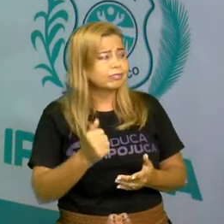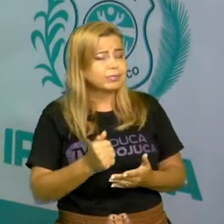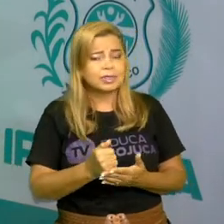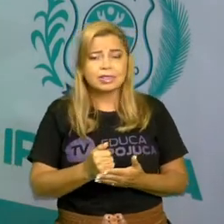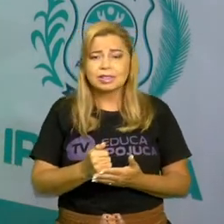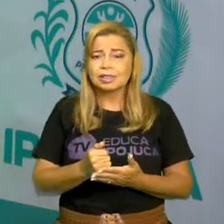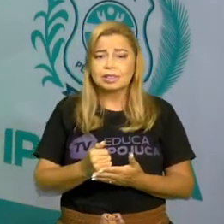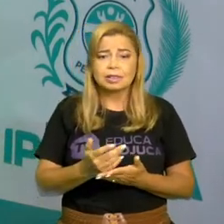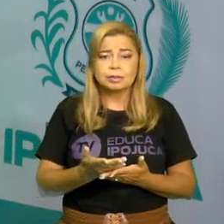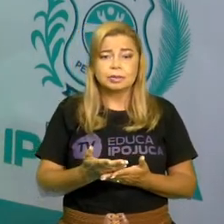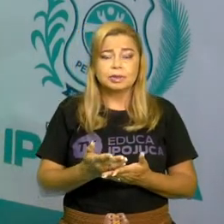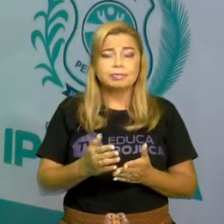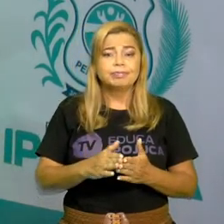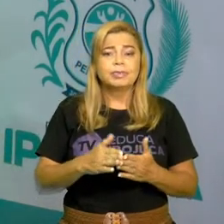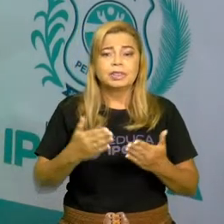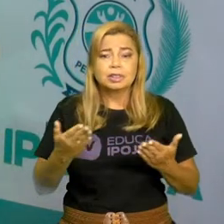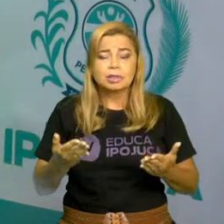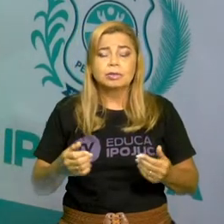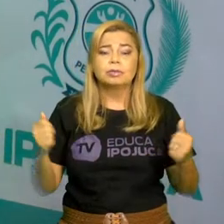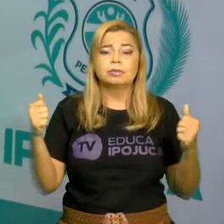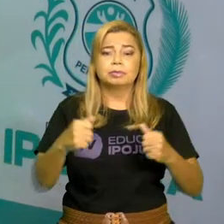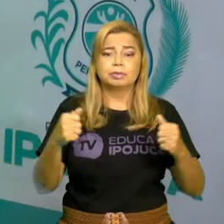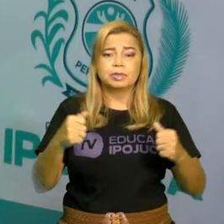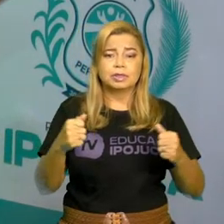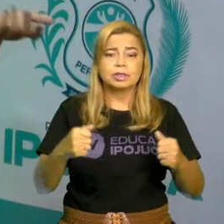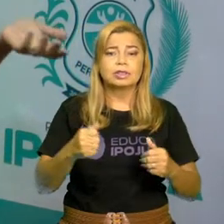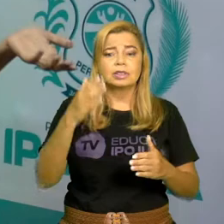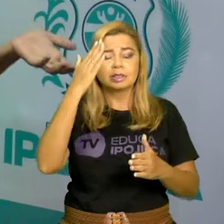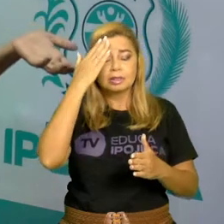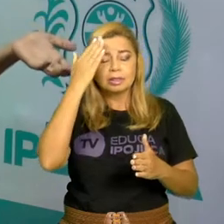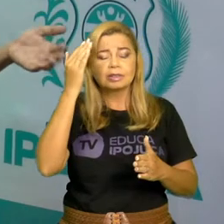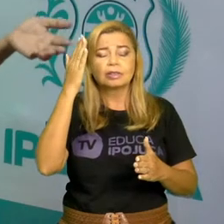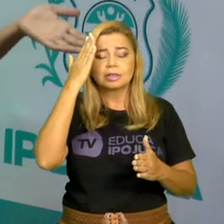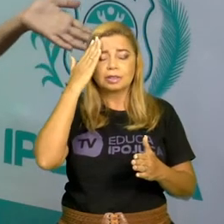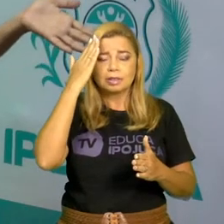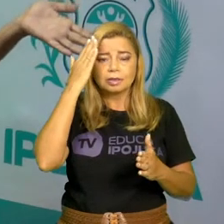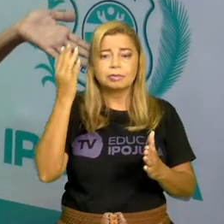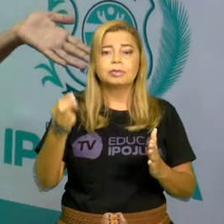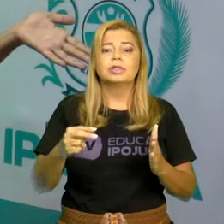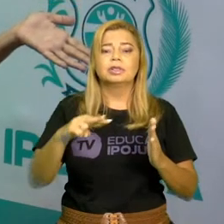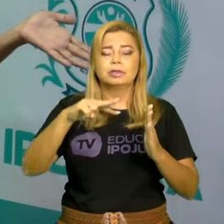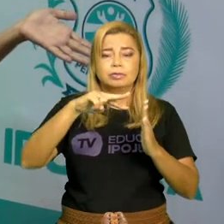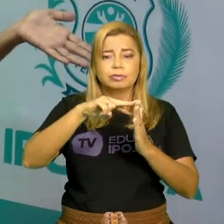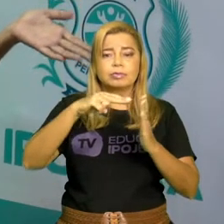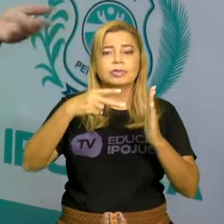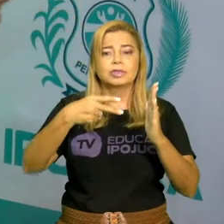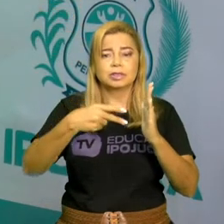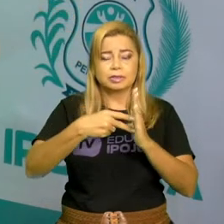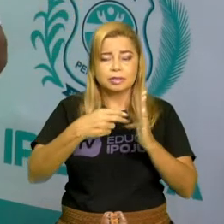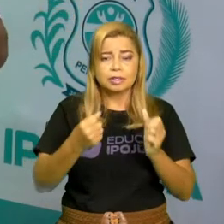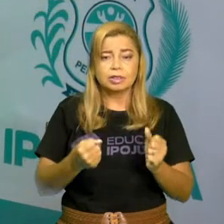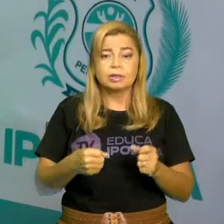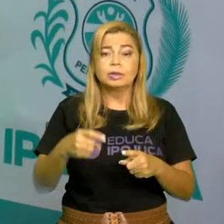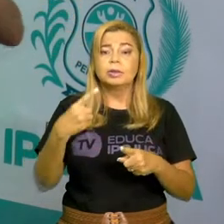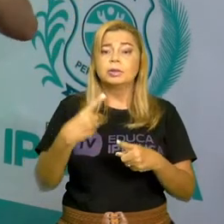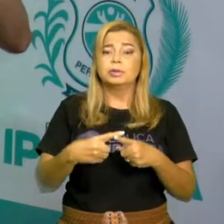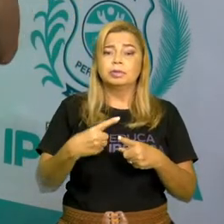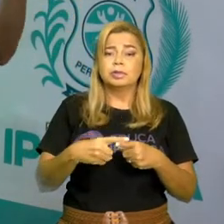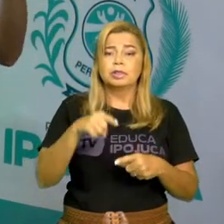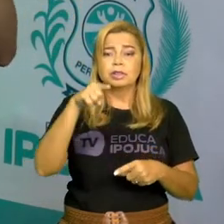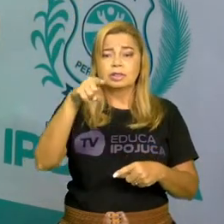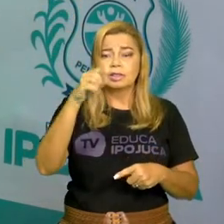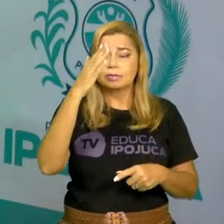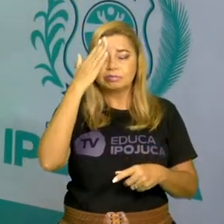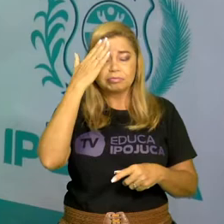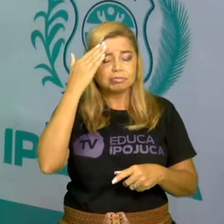Se você não souber o significado daquela palavra, você vai fazer o quê? Você vai escrever a palavra, vai ficar um